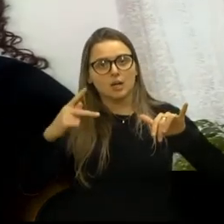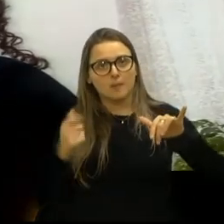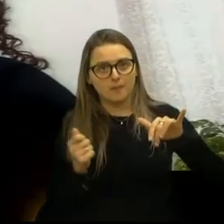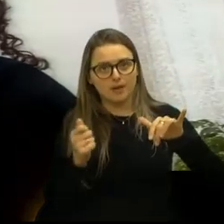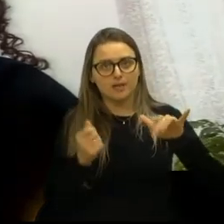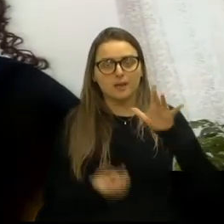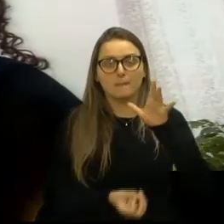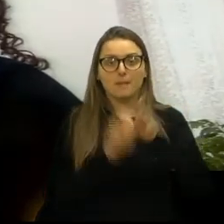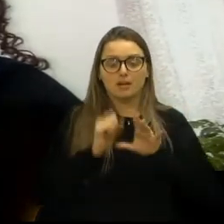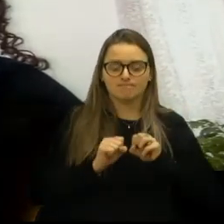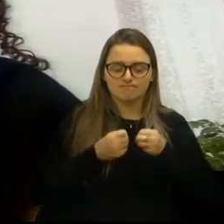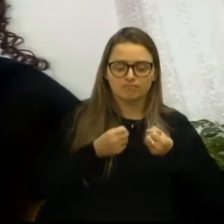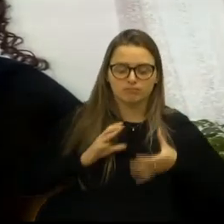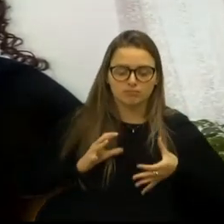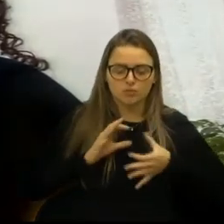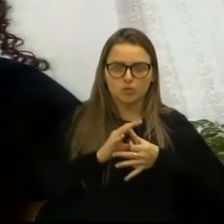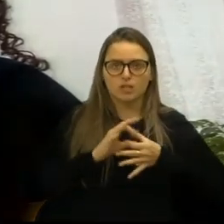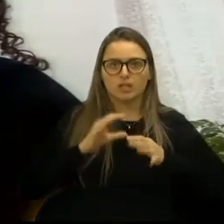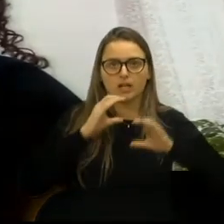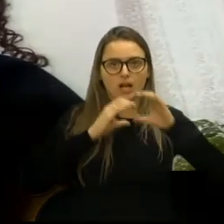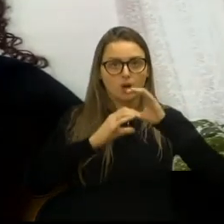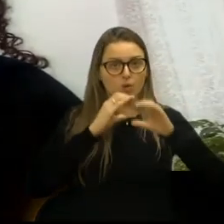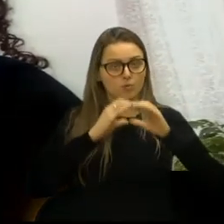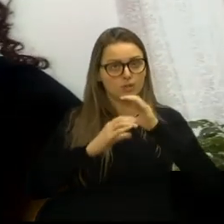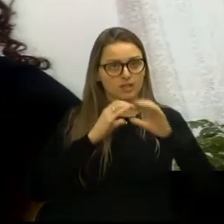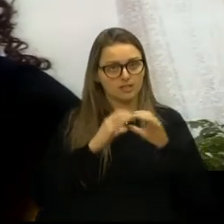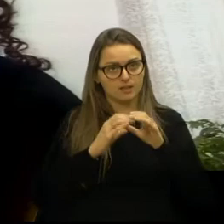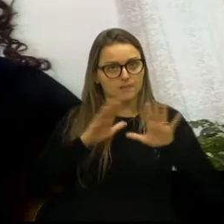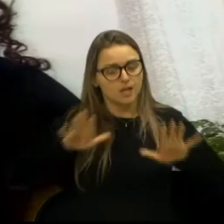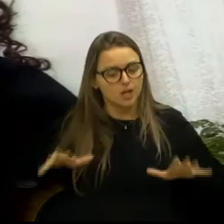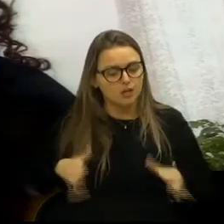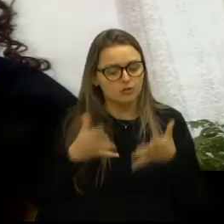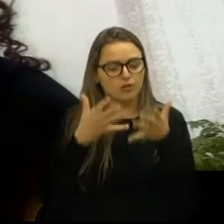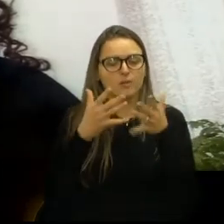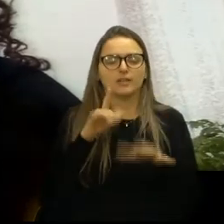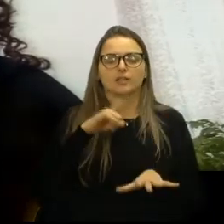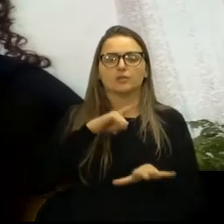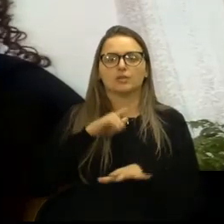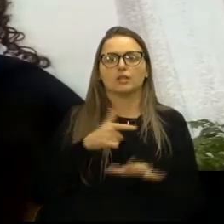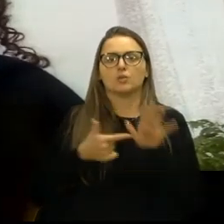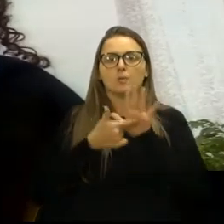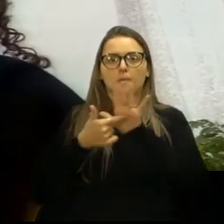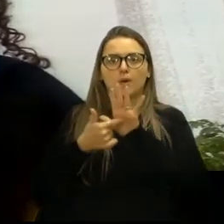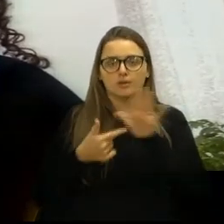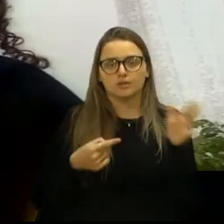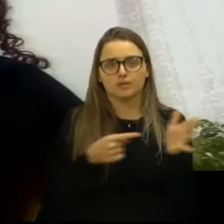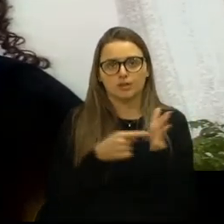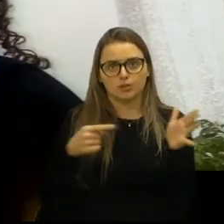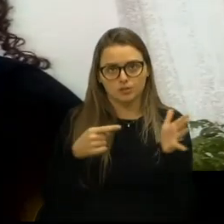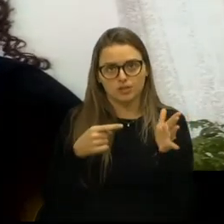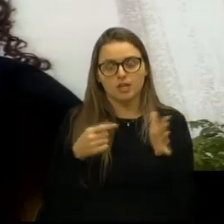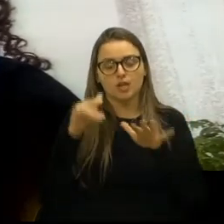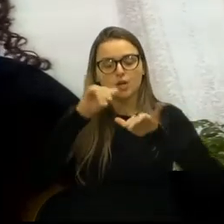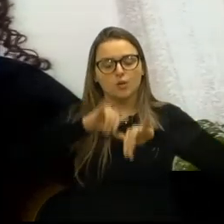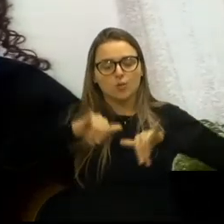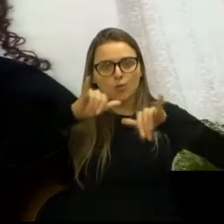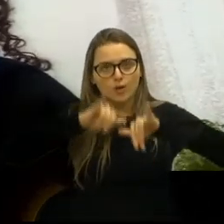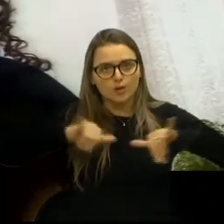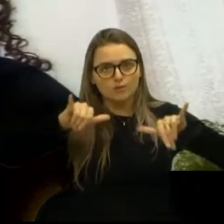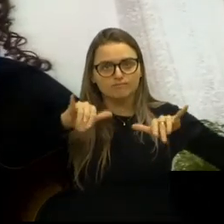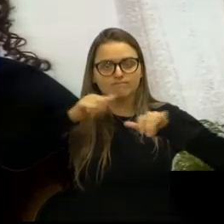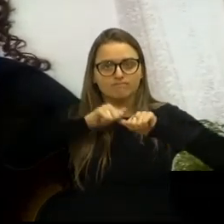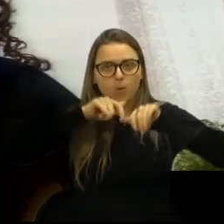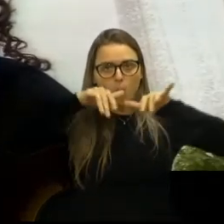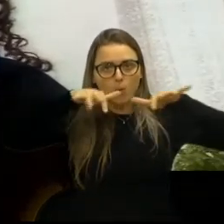fortalecer os canais de comunicação, fomentando as denúncias, a partir da divulgação dos